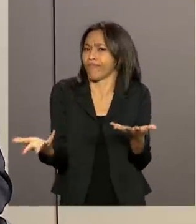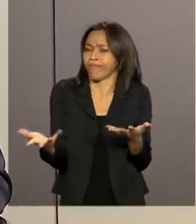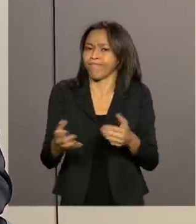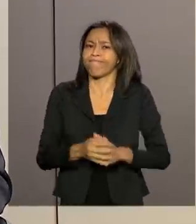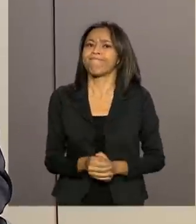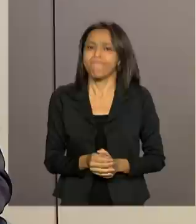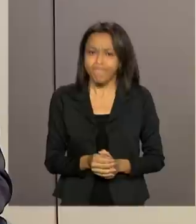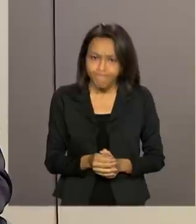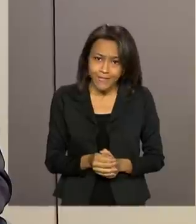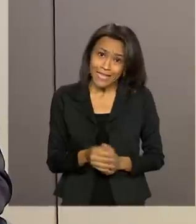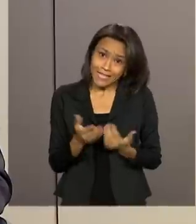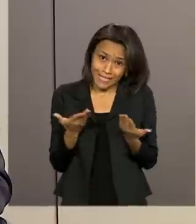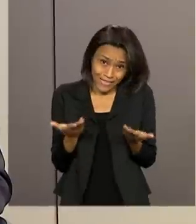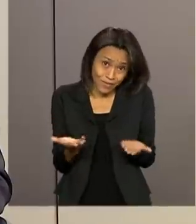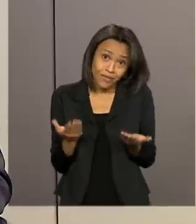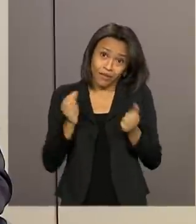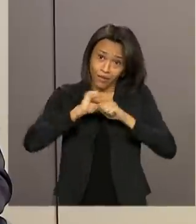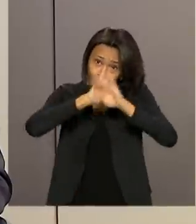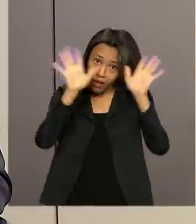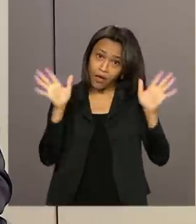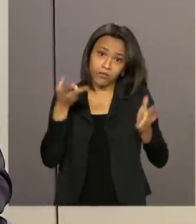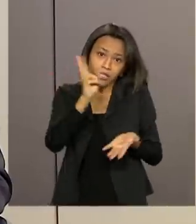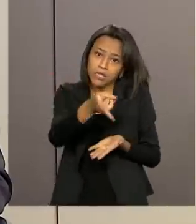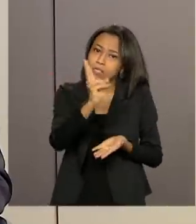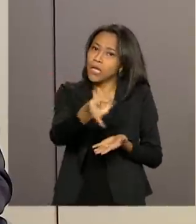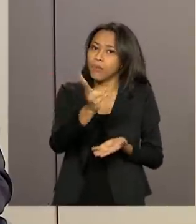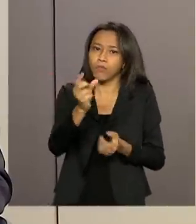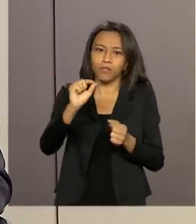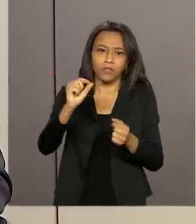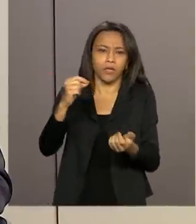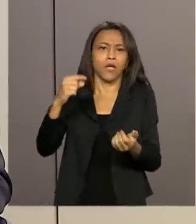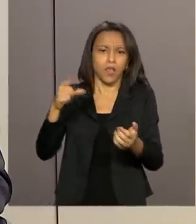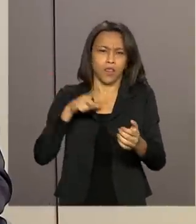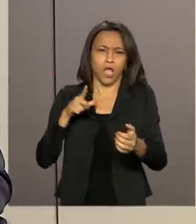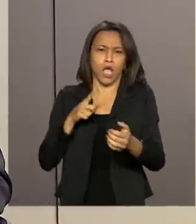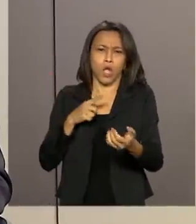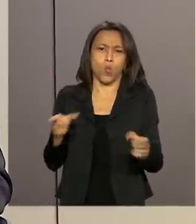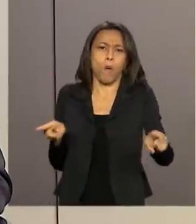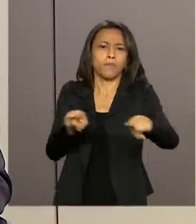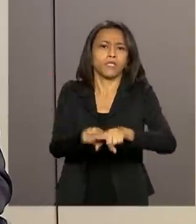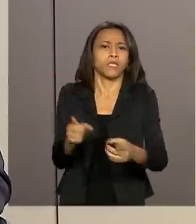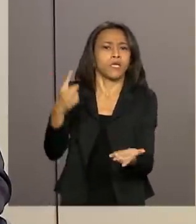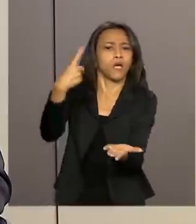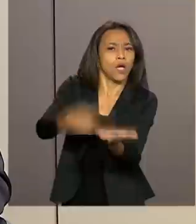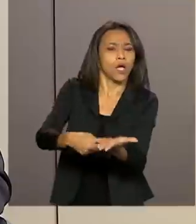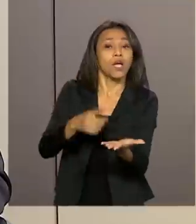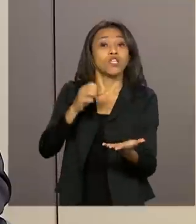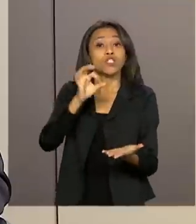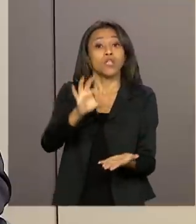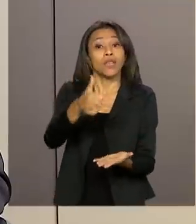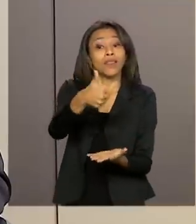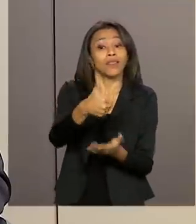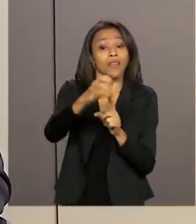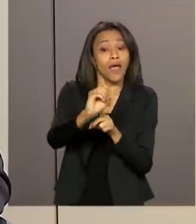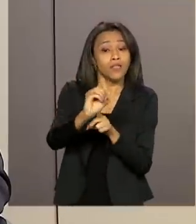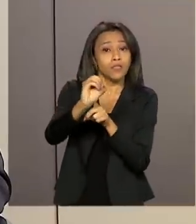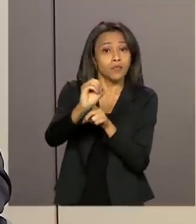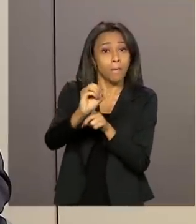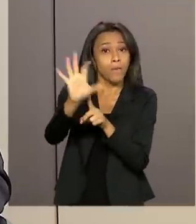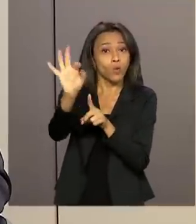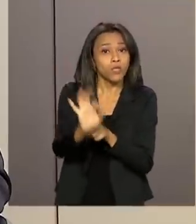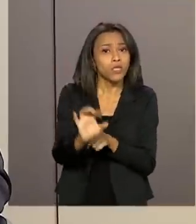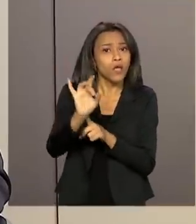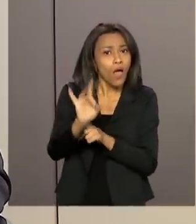Porque é uma coisa muito clara que toda vez que você faz um convênio com recursos, apenas 10% podem ser